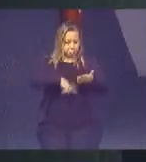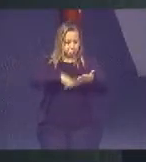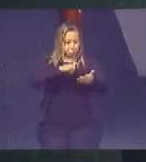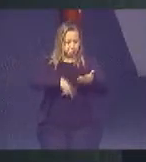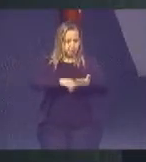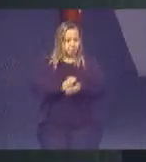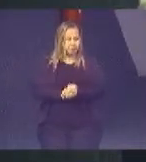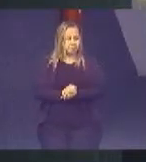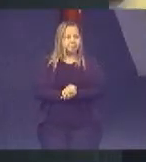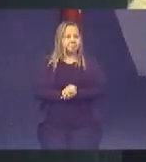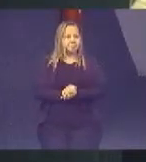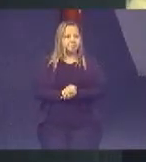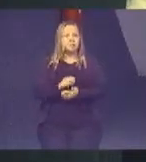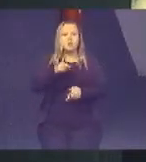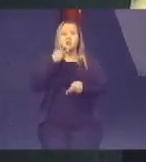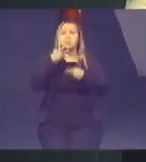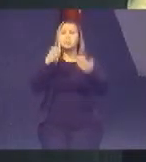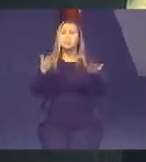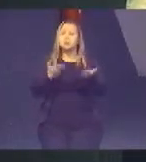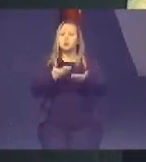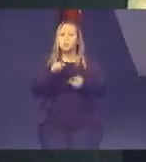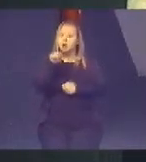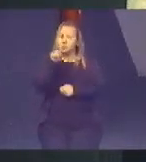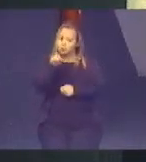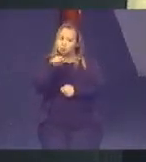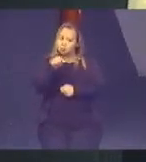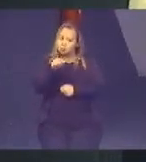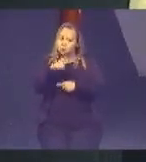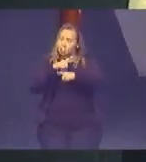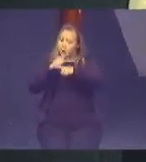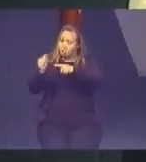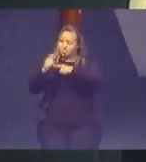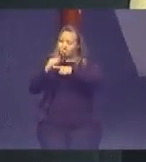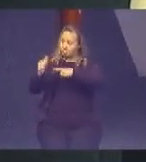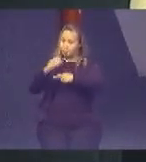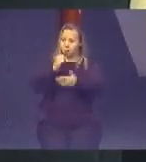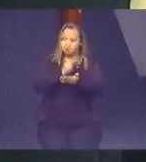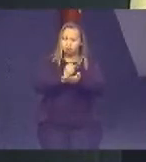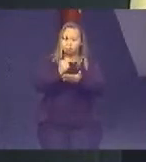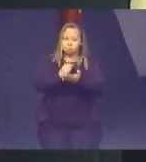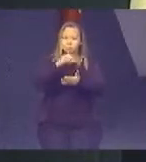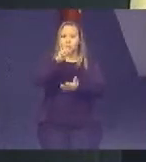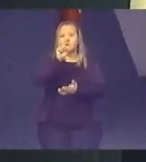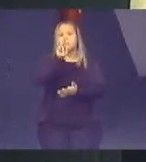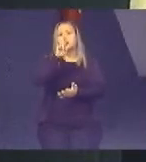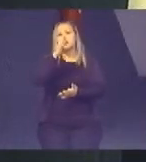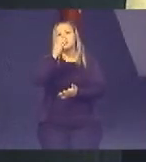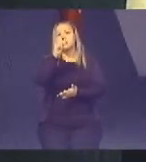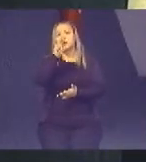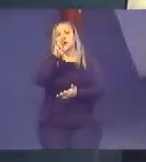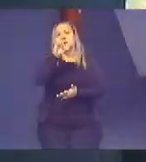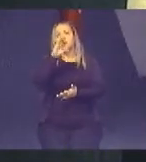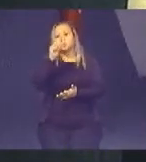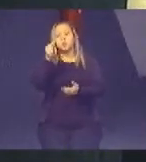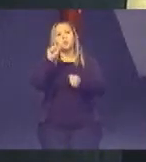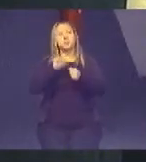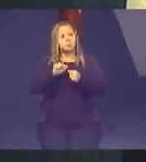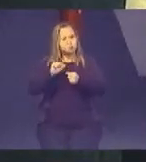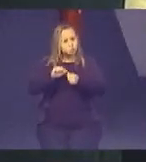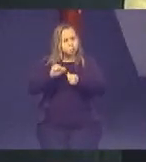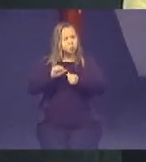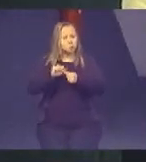averbação. eu disse, agora minha filha, você vá para o cartório amanhã cedo e faça